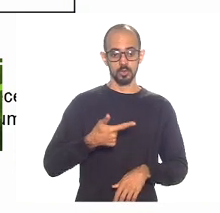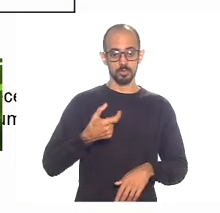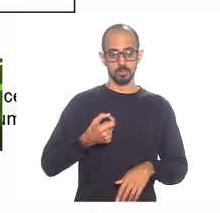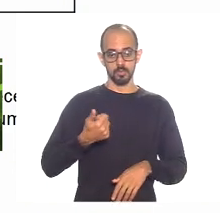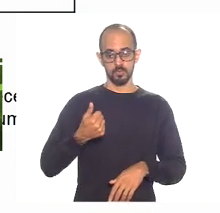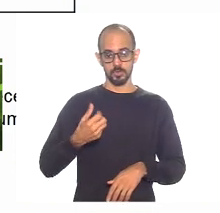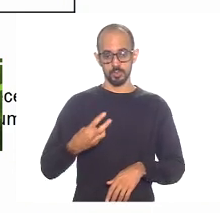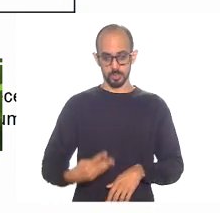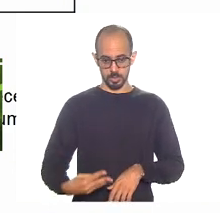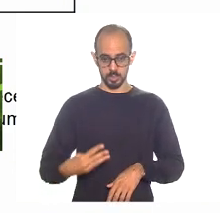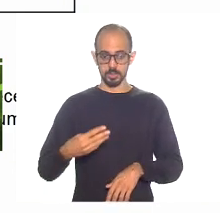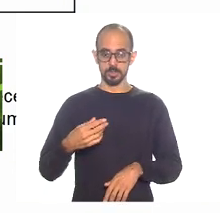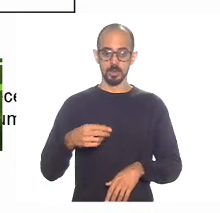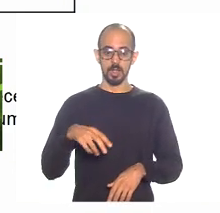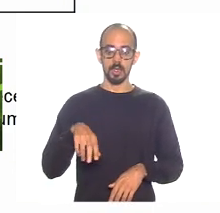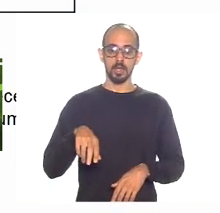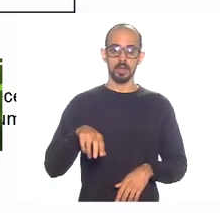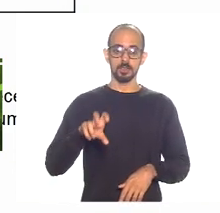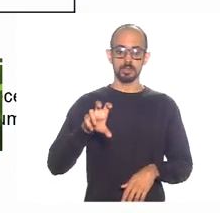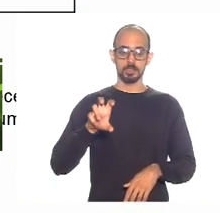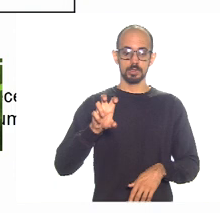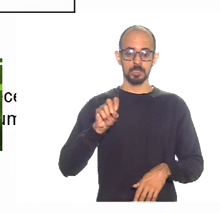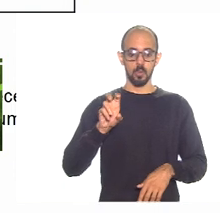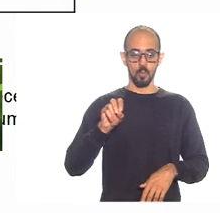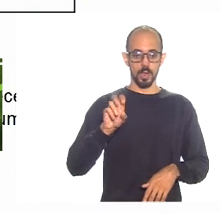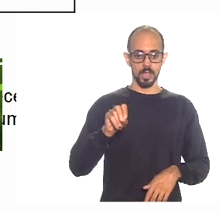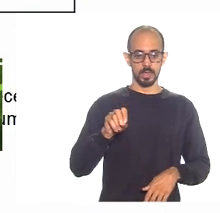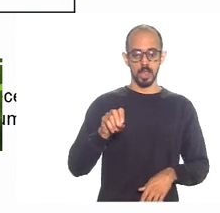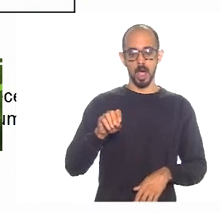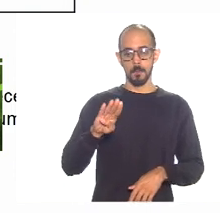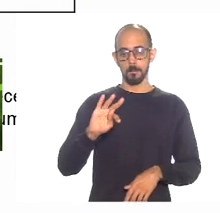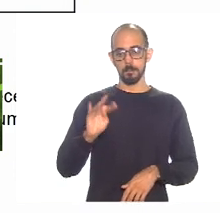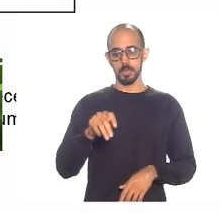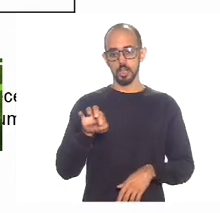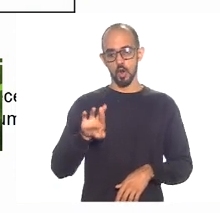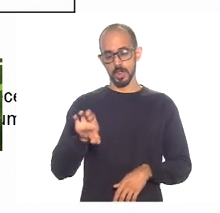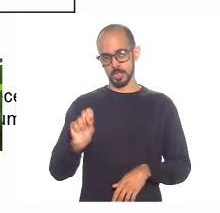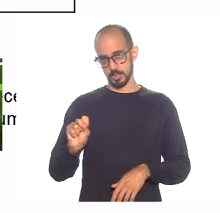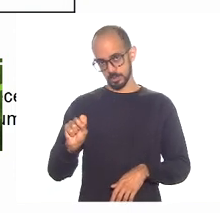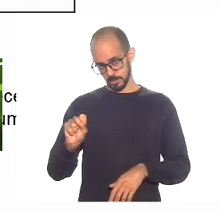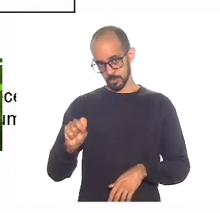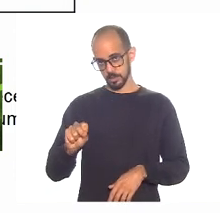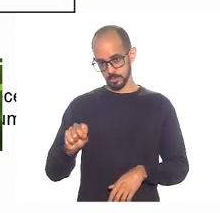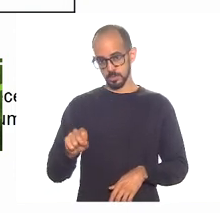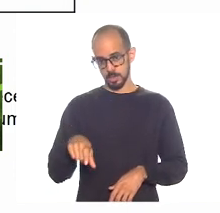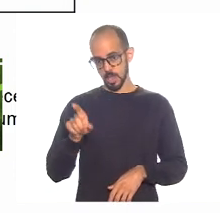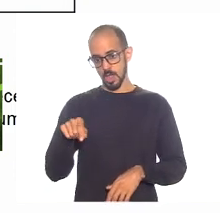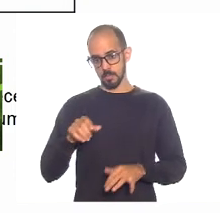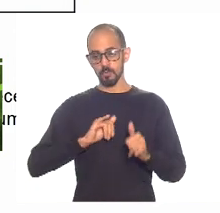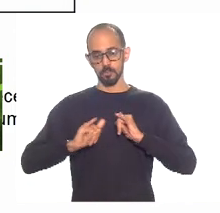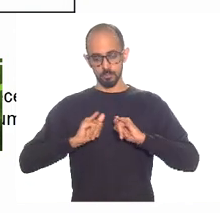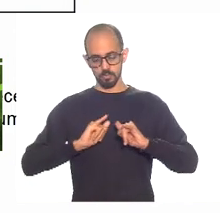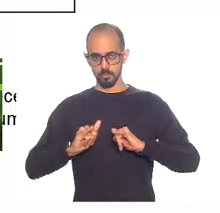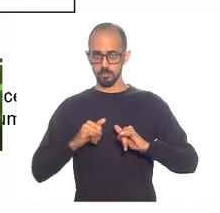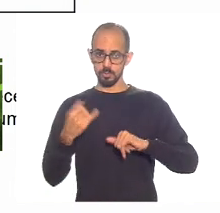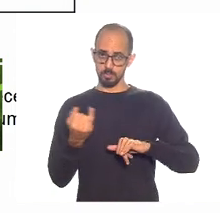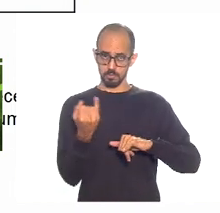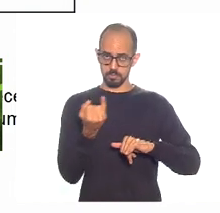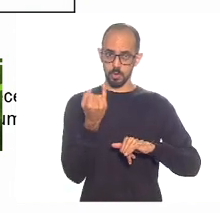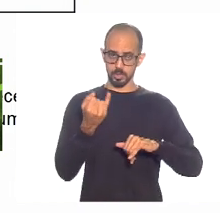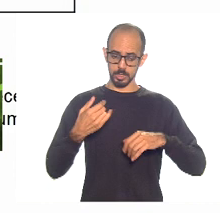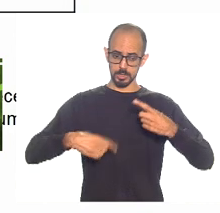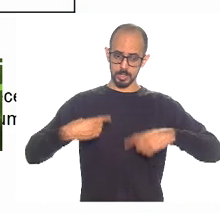é um dado que a gente precisa, quer dizer, estar levando em consideração nessa discussão. E,